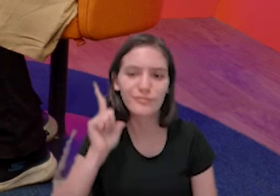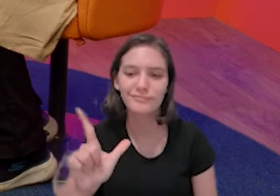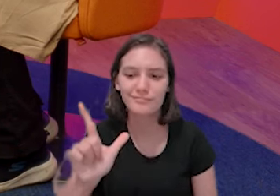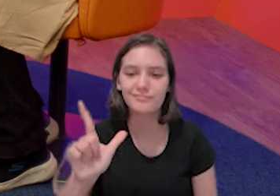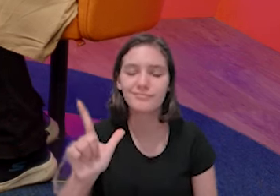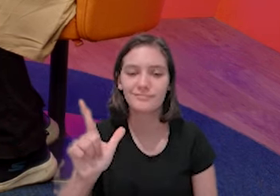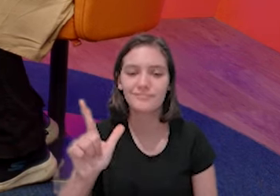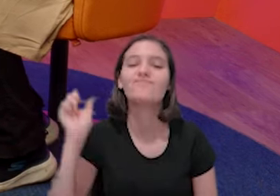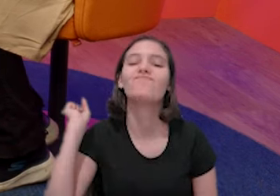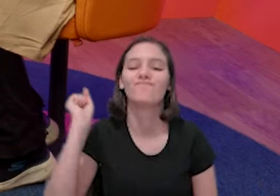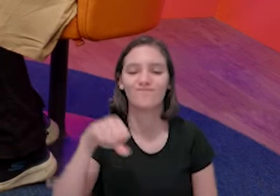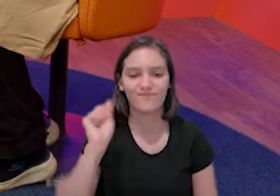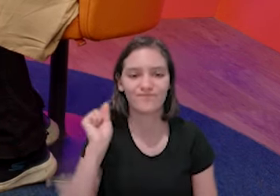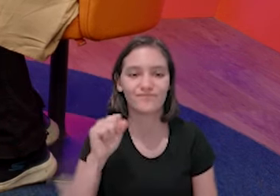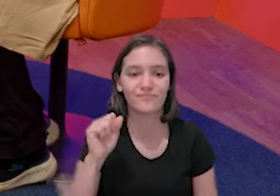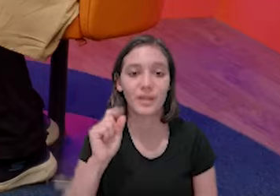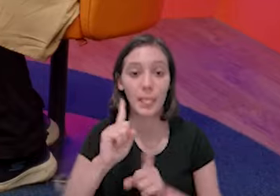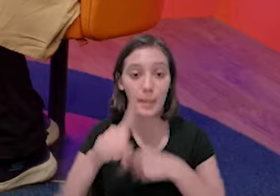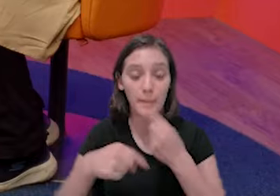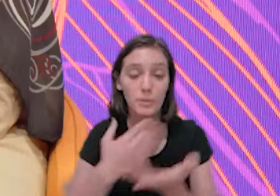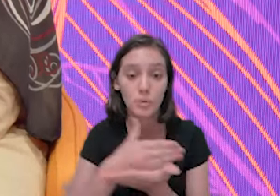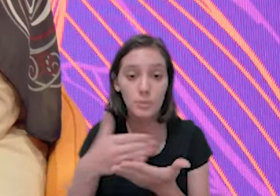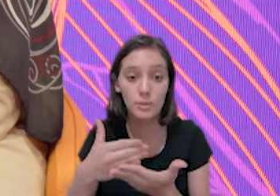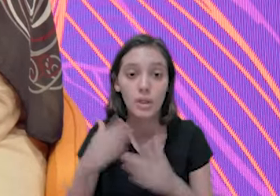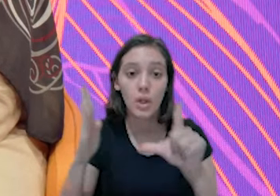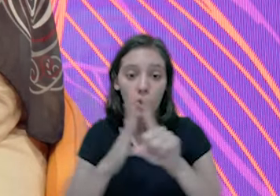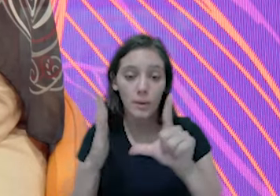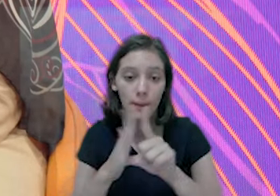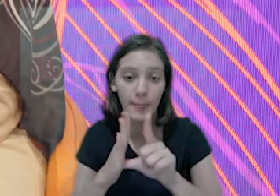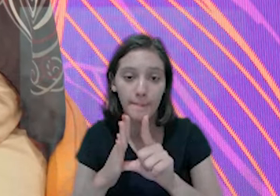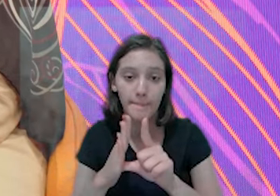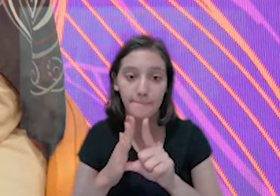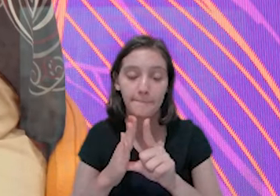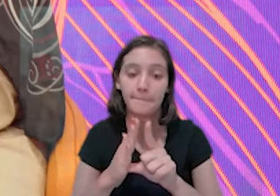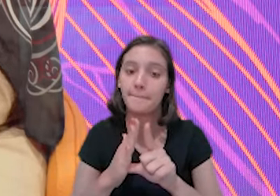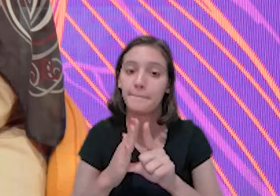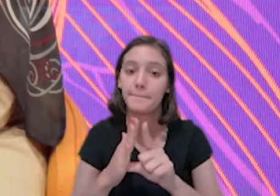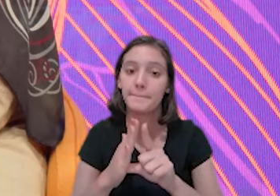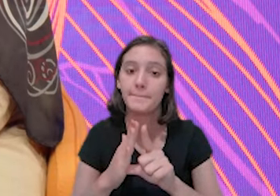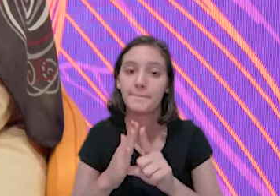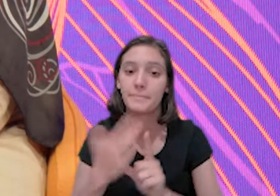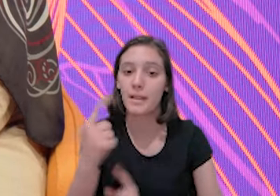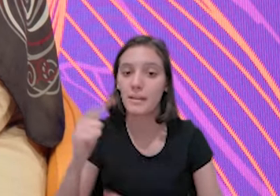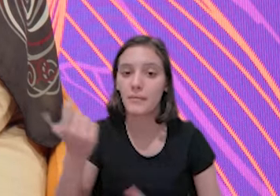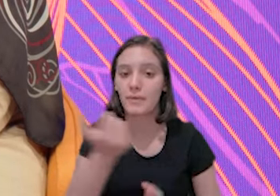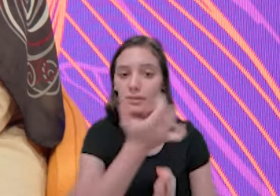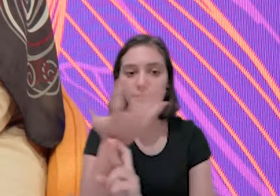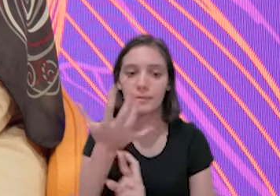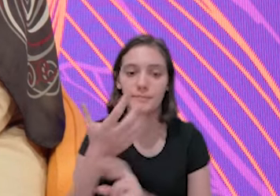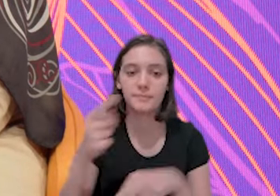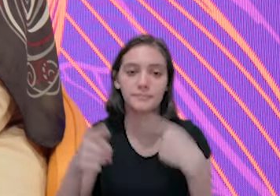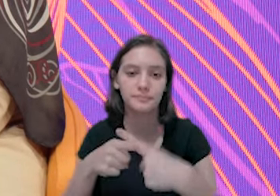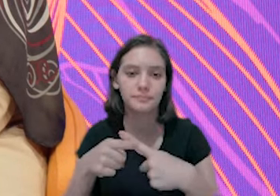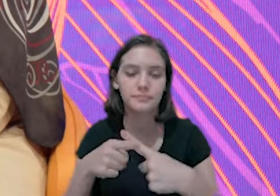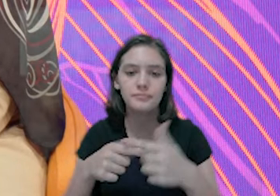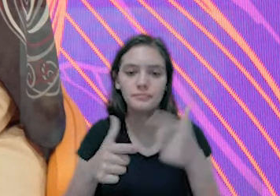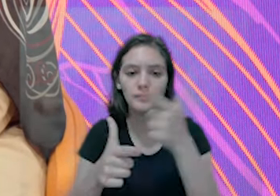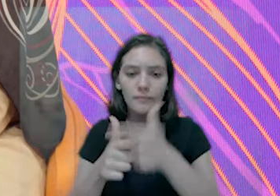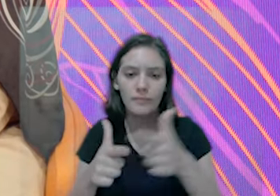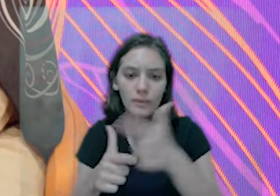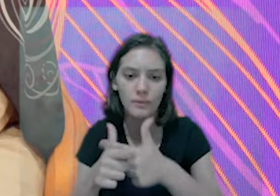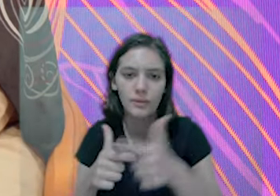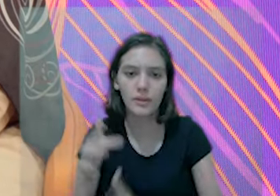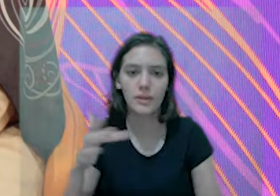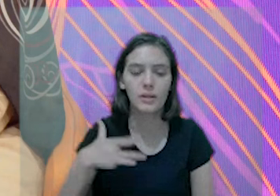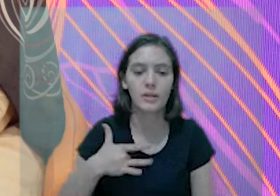CNPJ foi uma das grandes conquistas? Depois a gente começou essa loja, agora não faz feira,